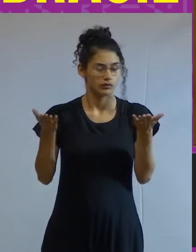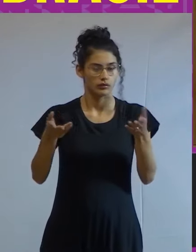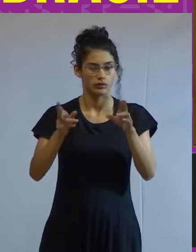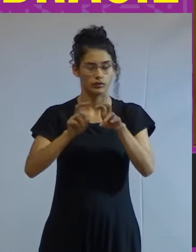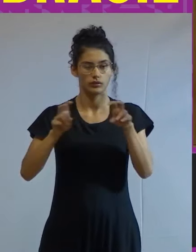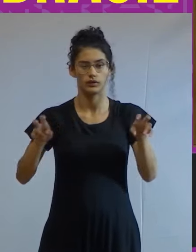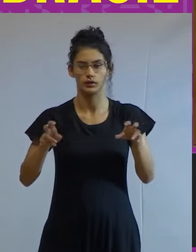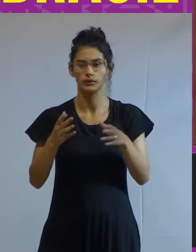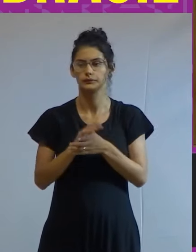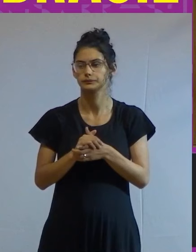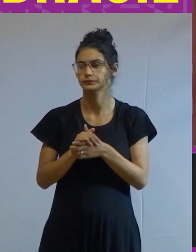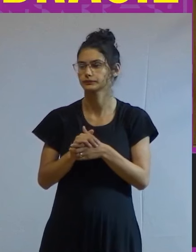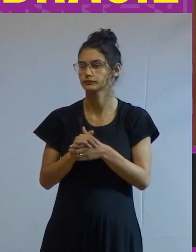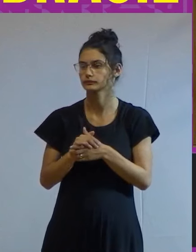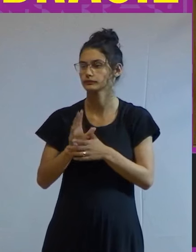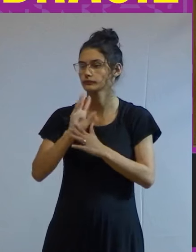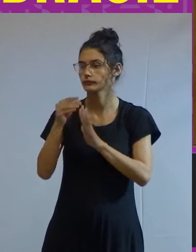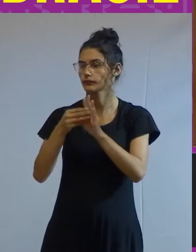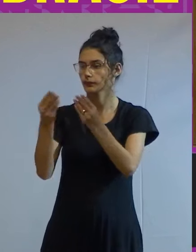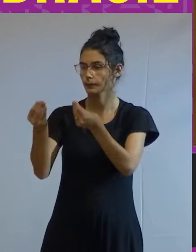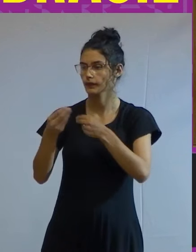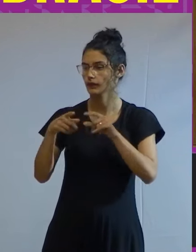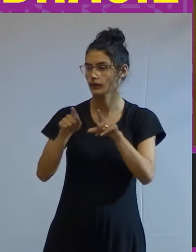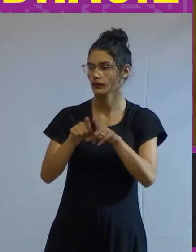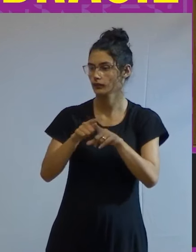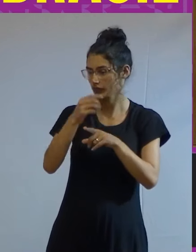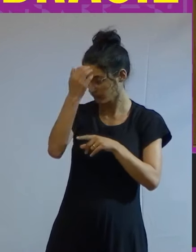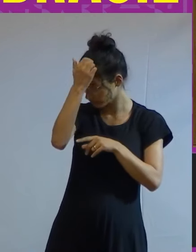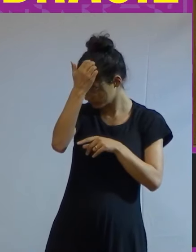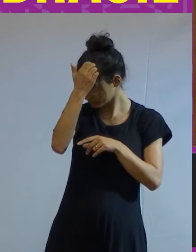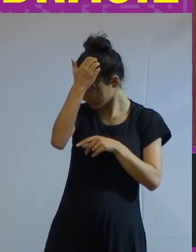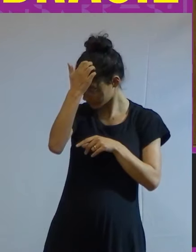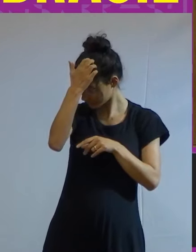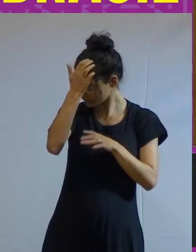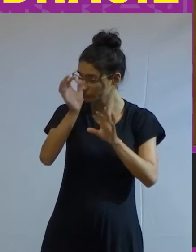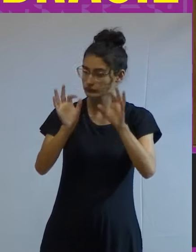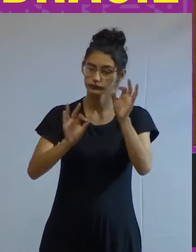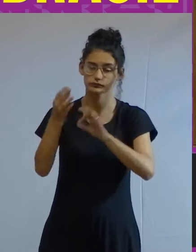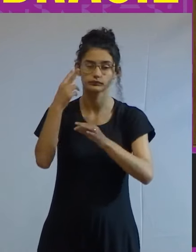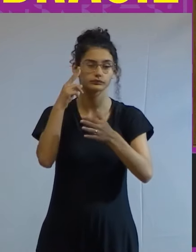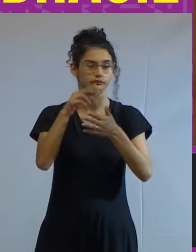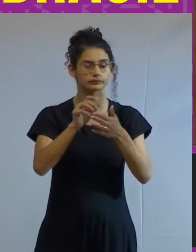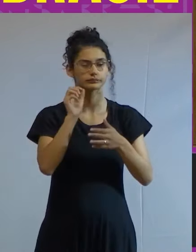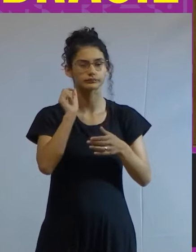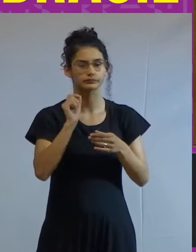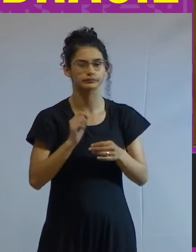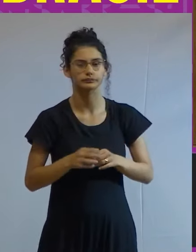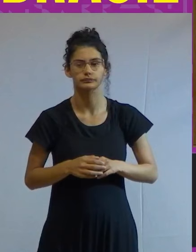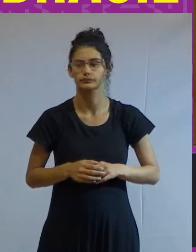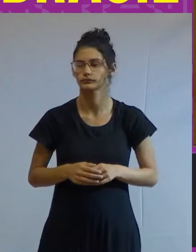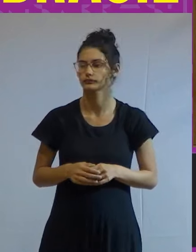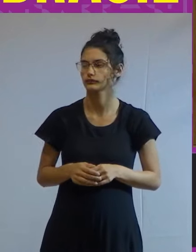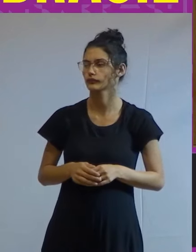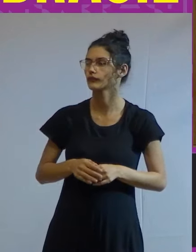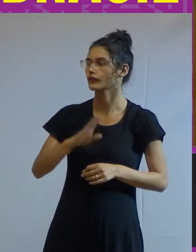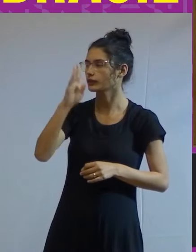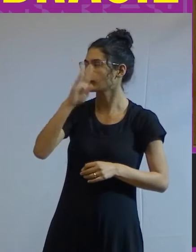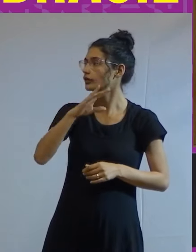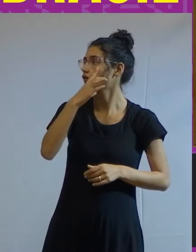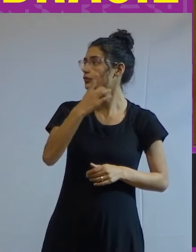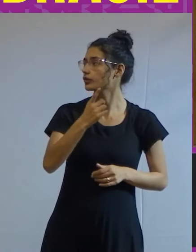na pequena emenda que recebi por parte de seus organizadores lesse o seguinte o Brasil desde